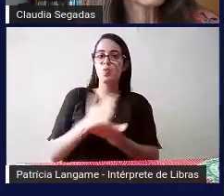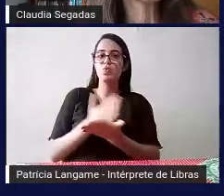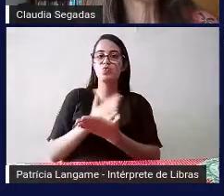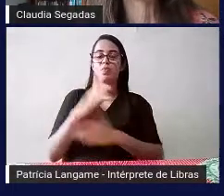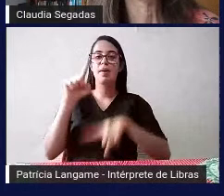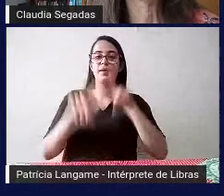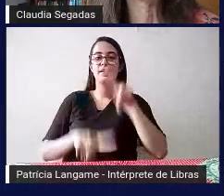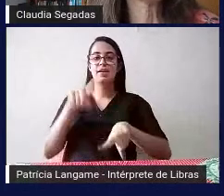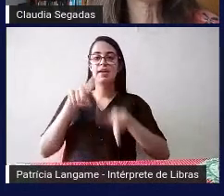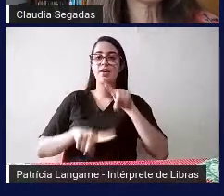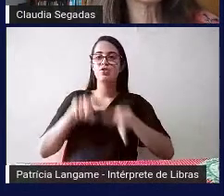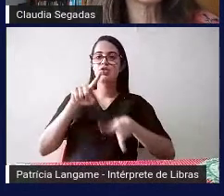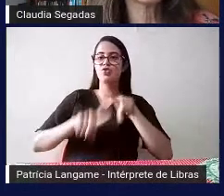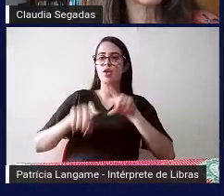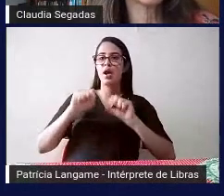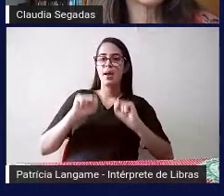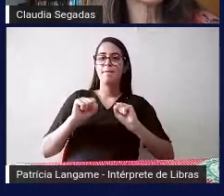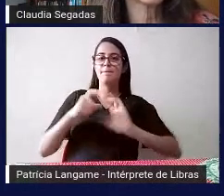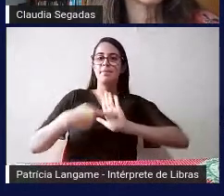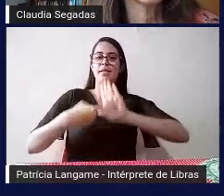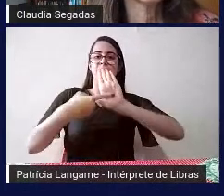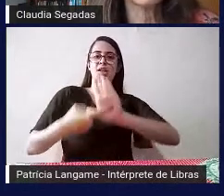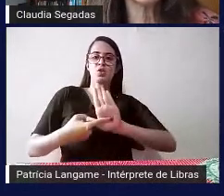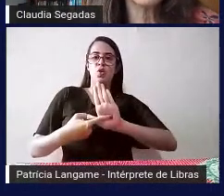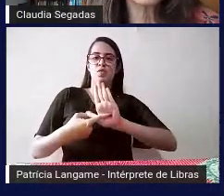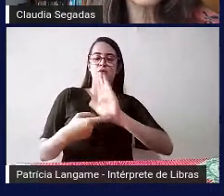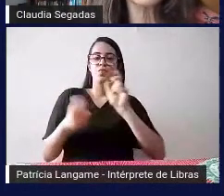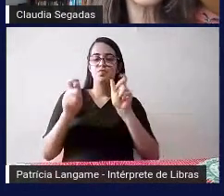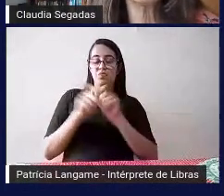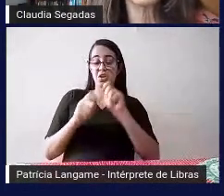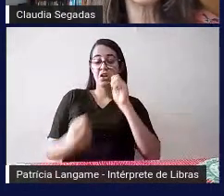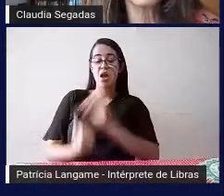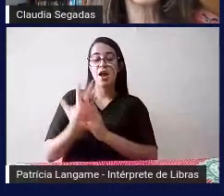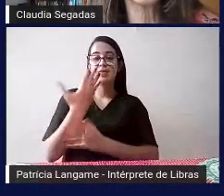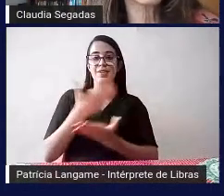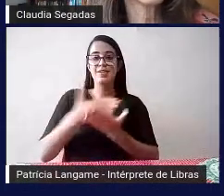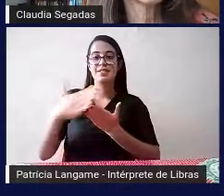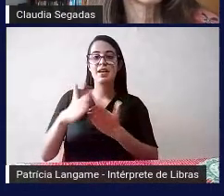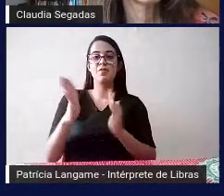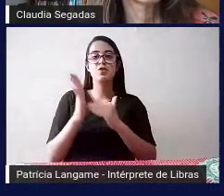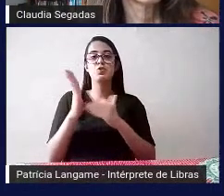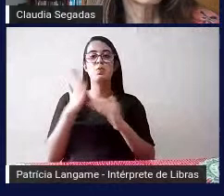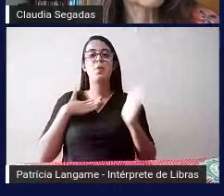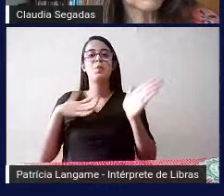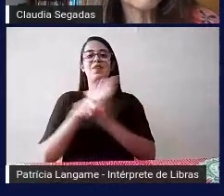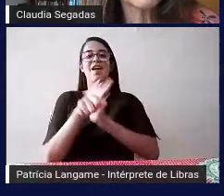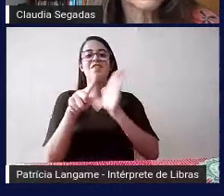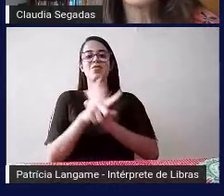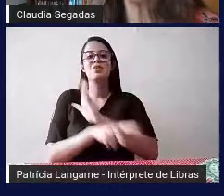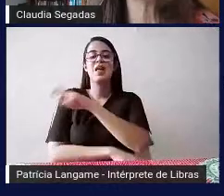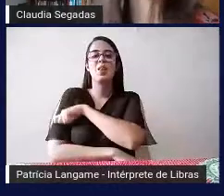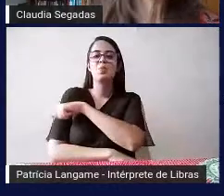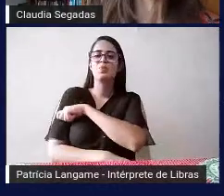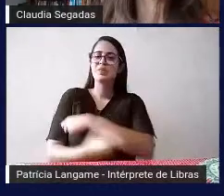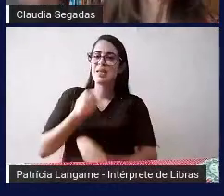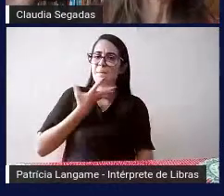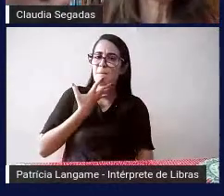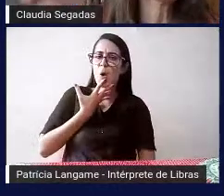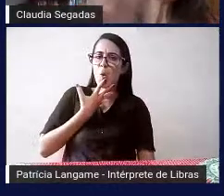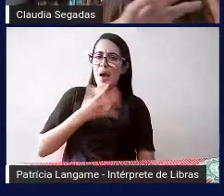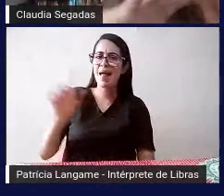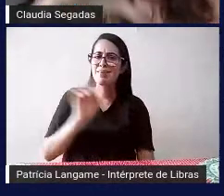gente até apresentou quando foram feitos inicialmente ao final a gente se perguntava aos alunos tá bom ah não